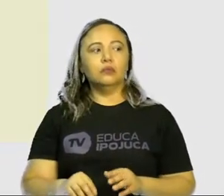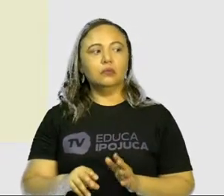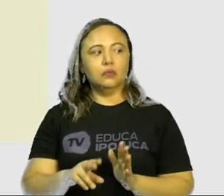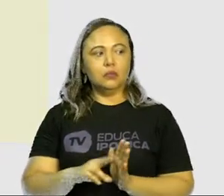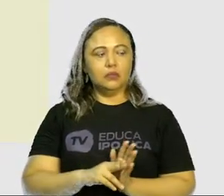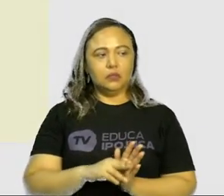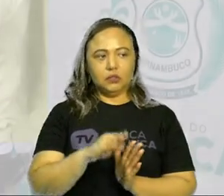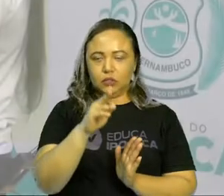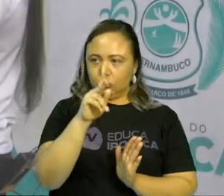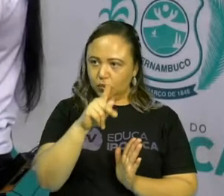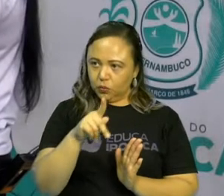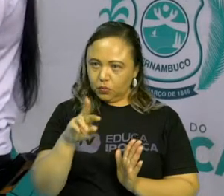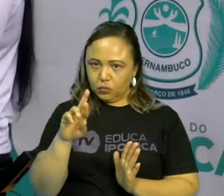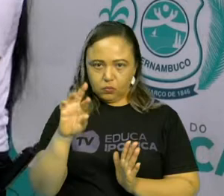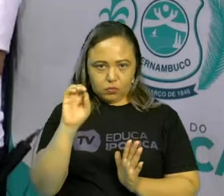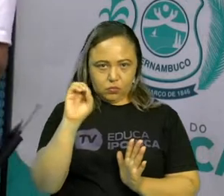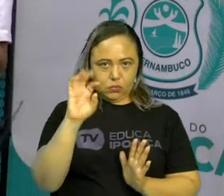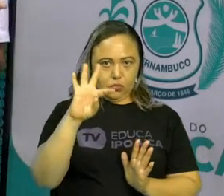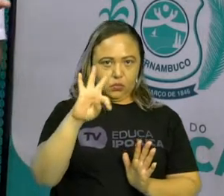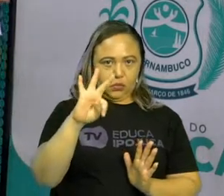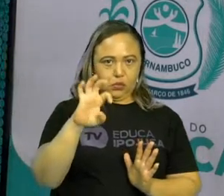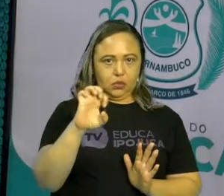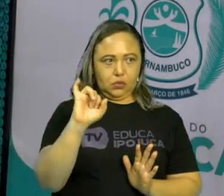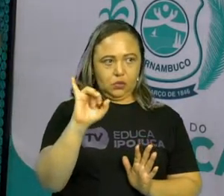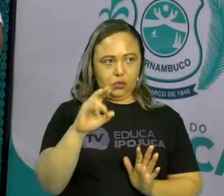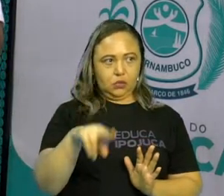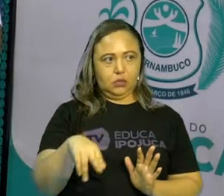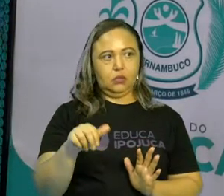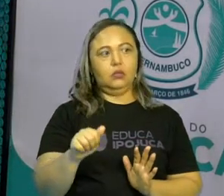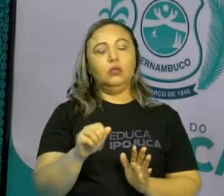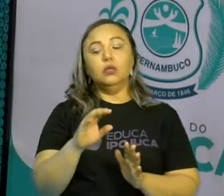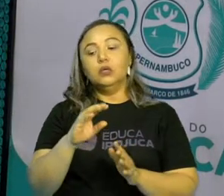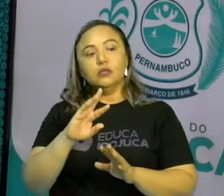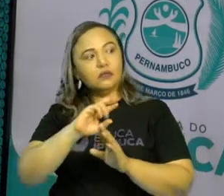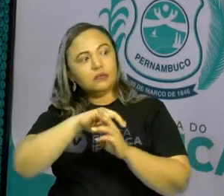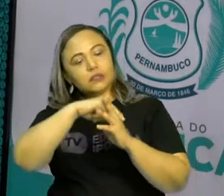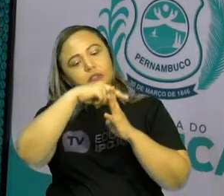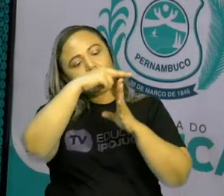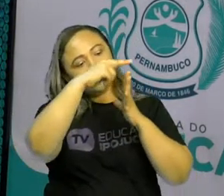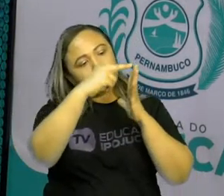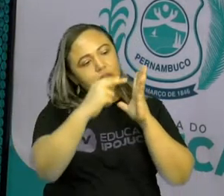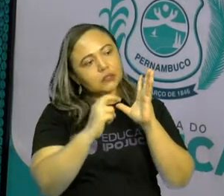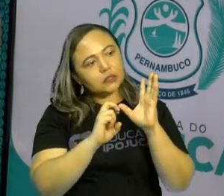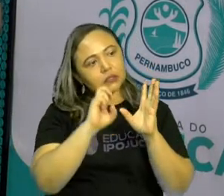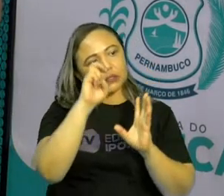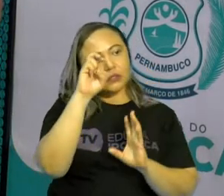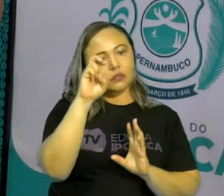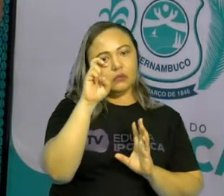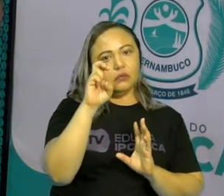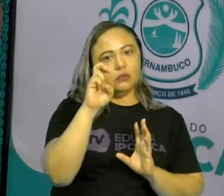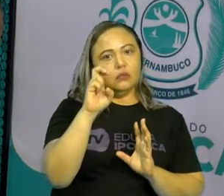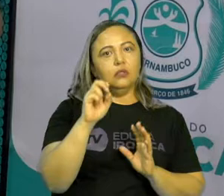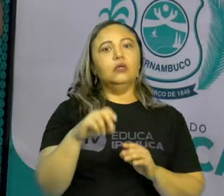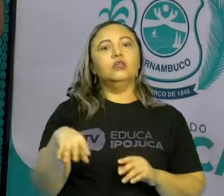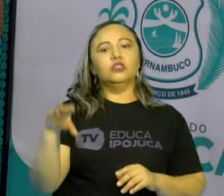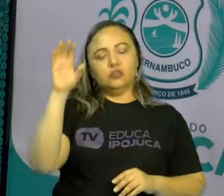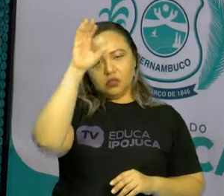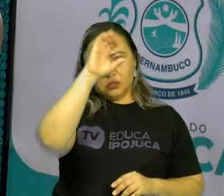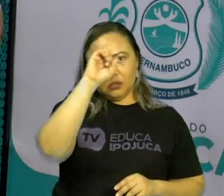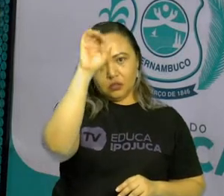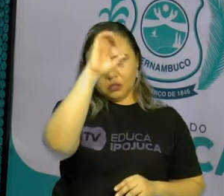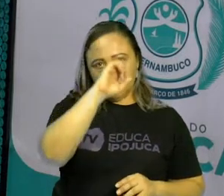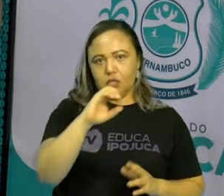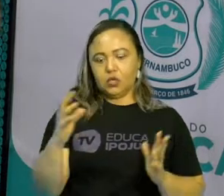que é das proteínas. Observe que muitas coisas a gente vai entender hoje sobre esse reino, sobre essa